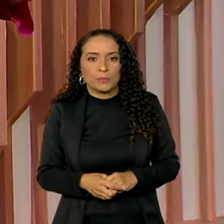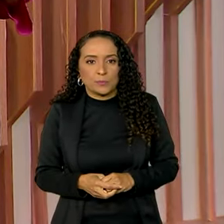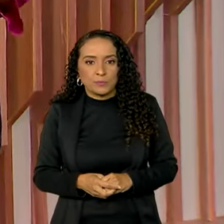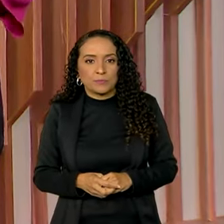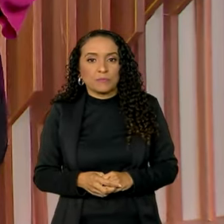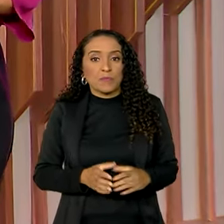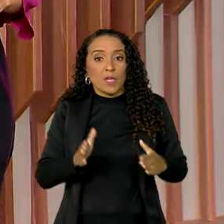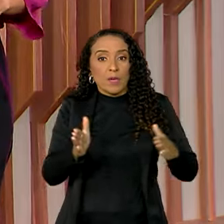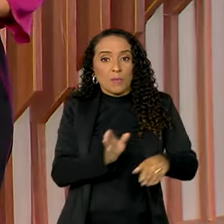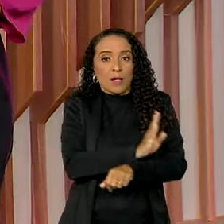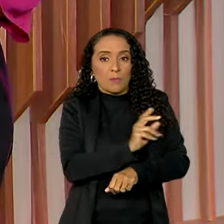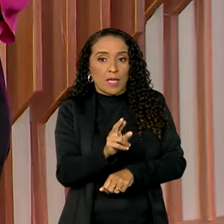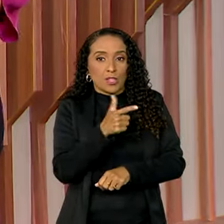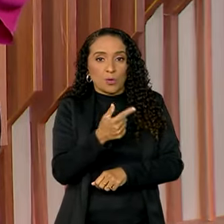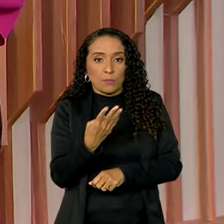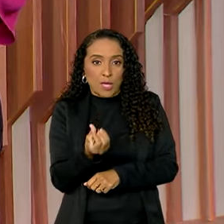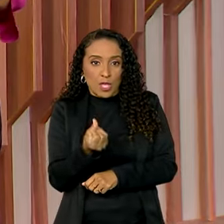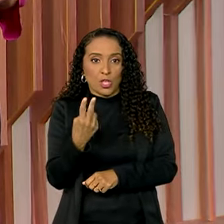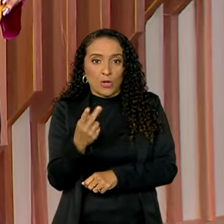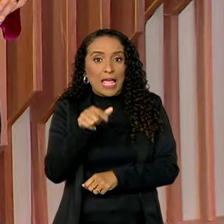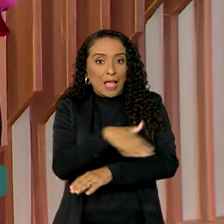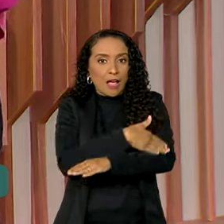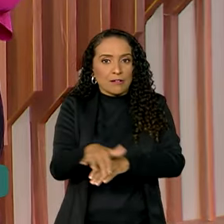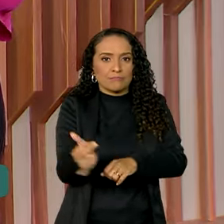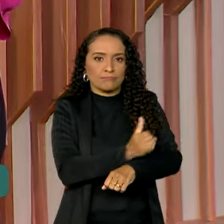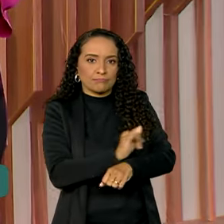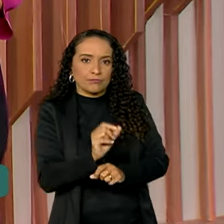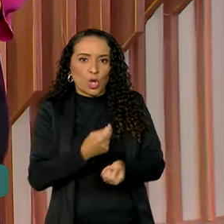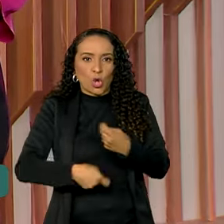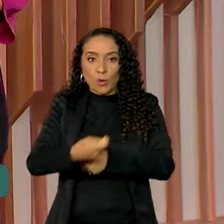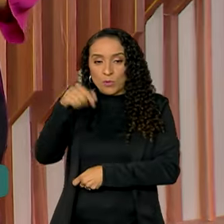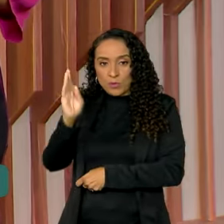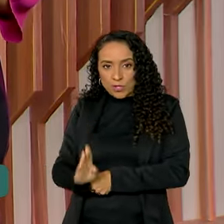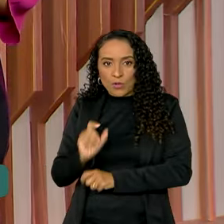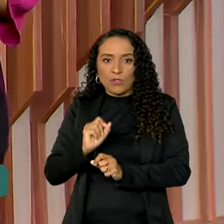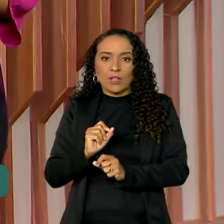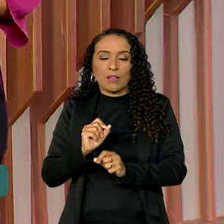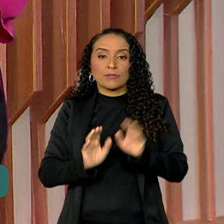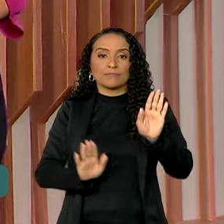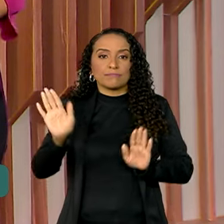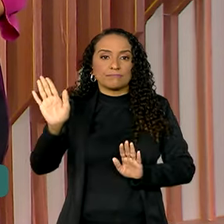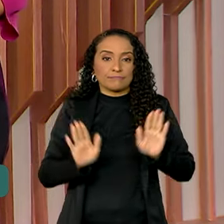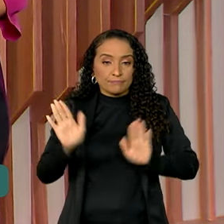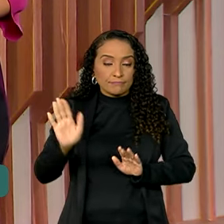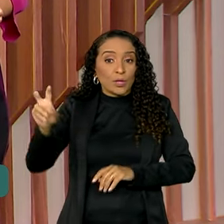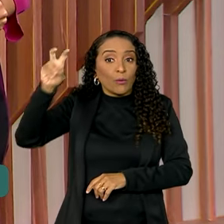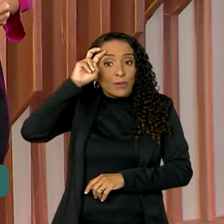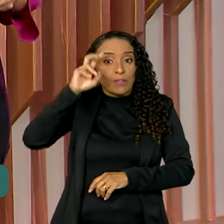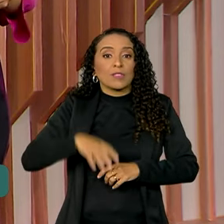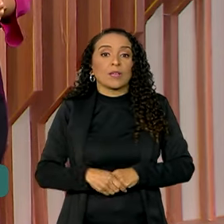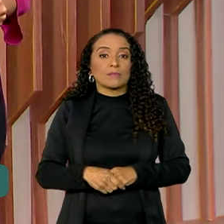Uma parte da BR-262, que é uma rodovia estratégica para a economia brasileira, foi a leilão nessa quinta